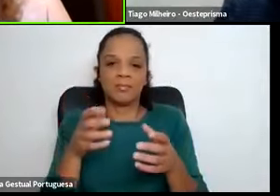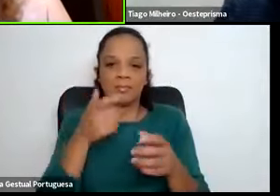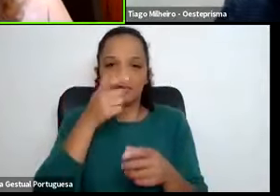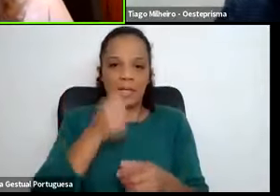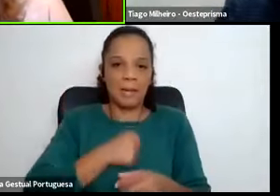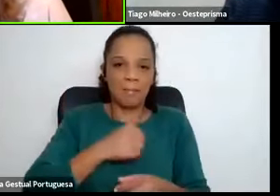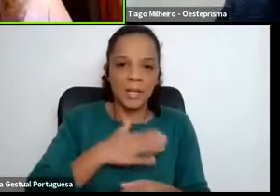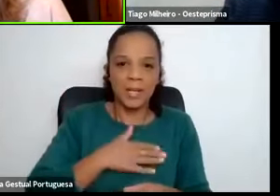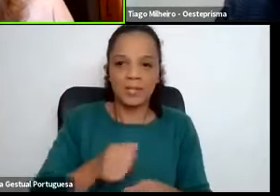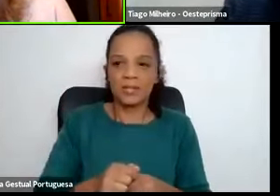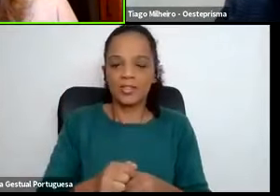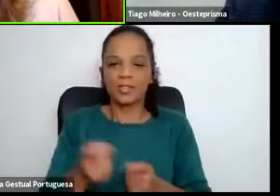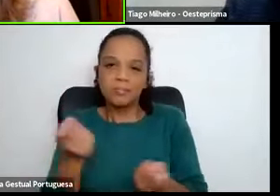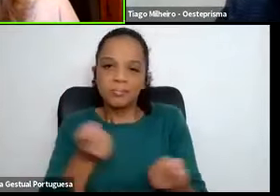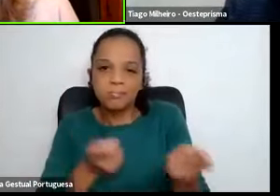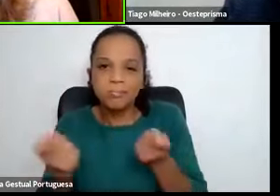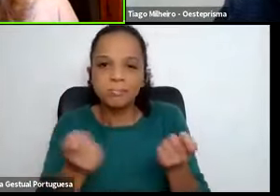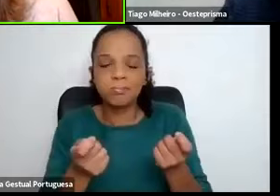empresas, entidades,